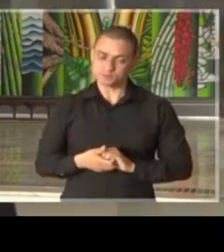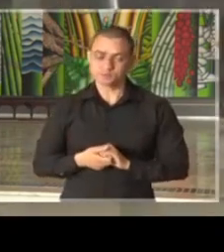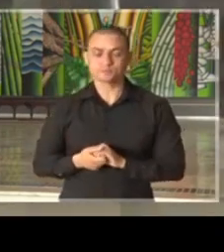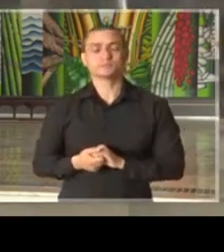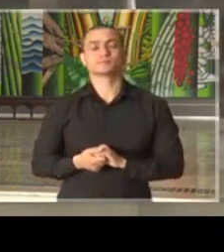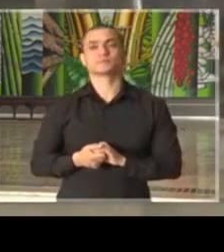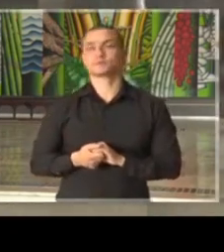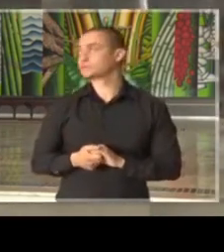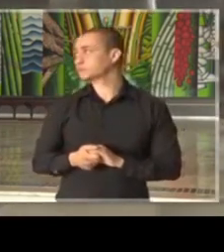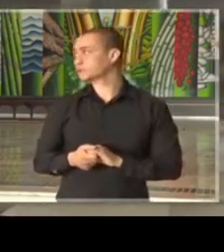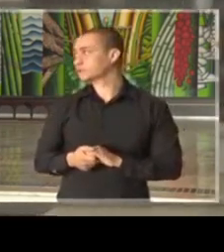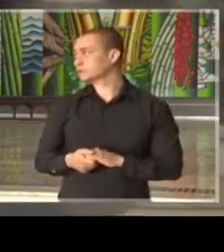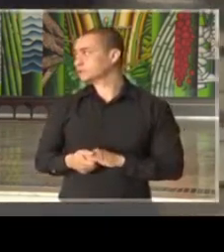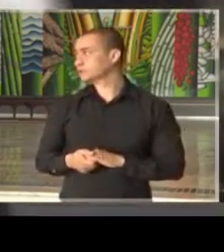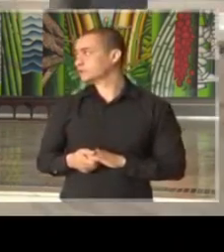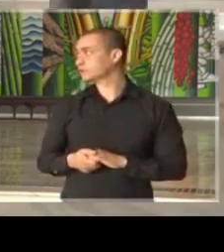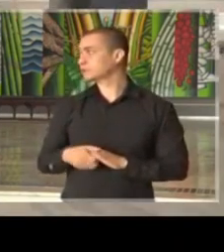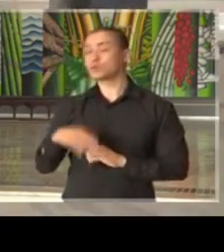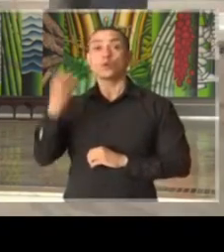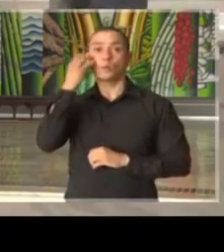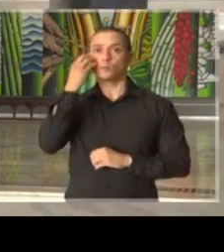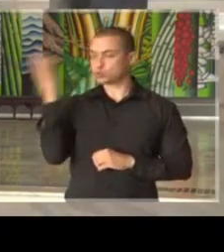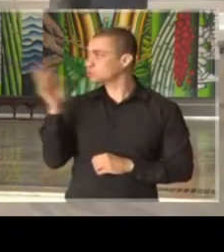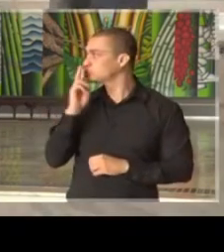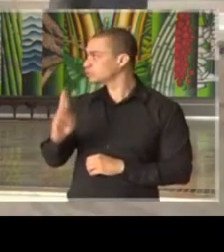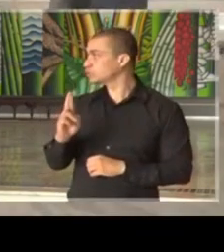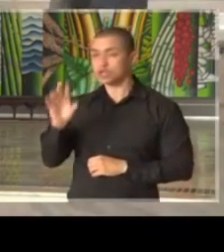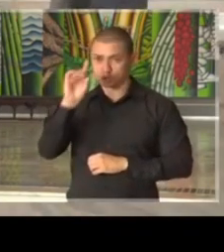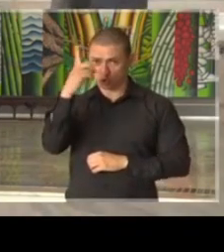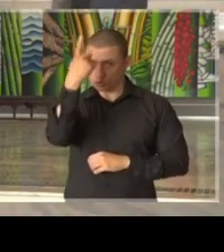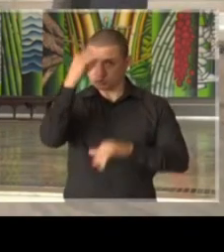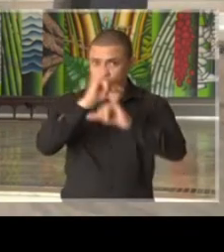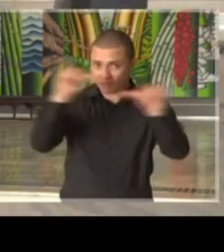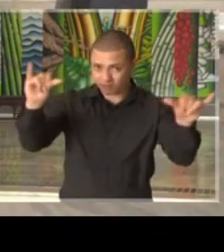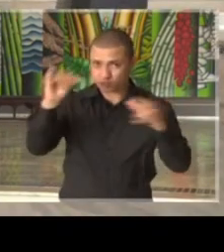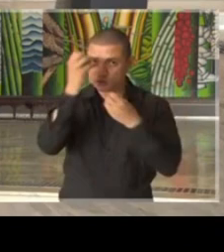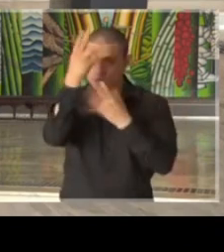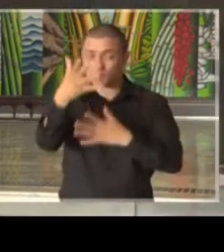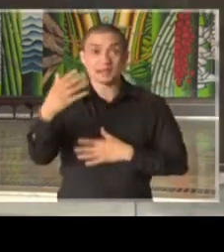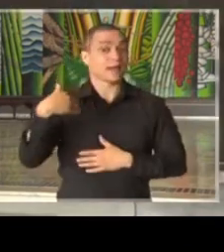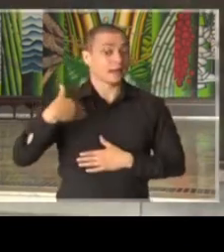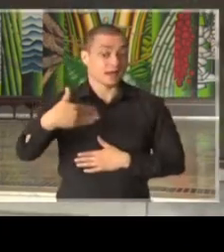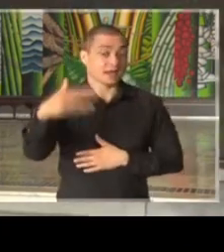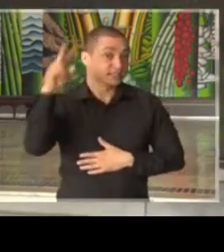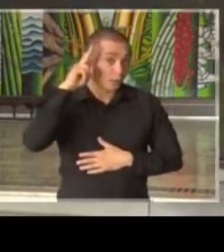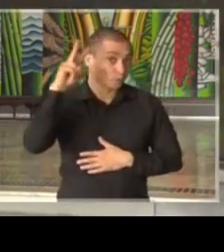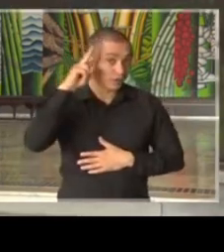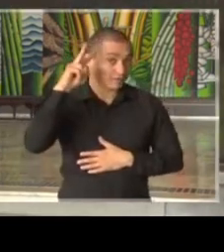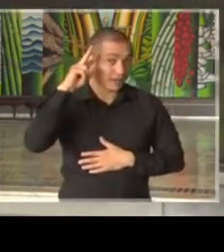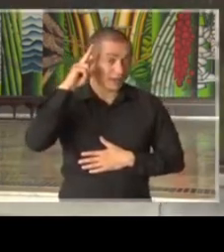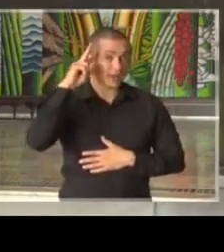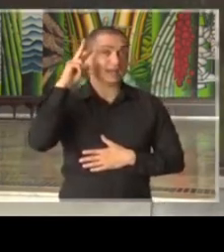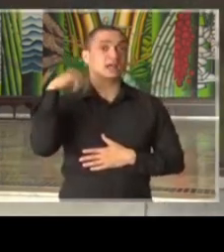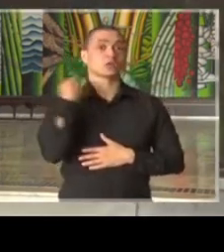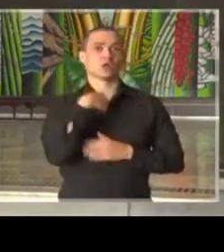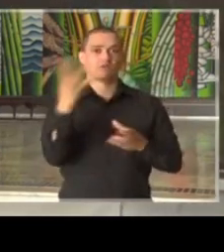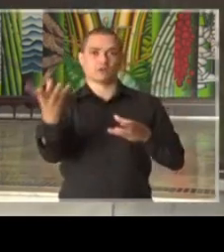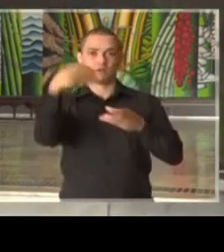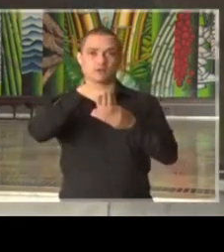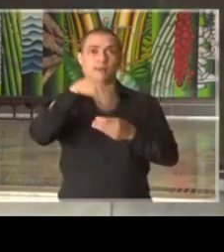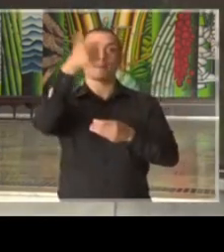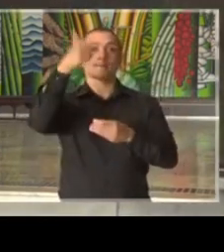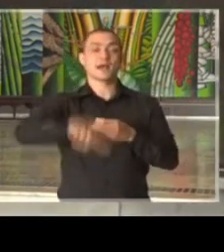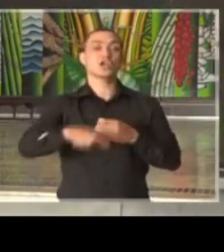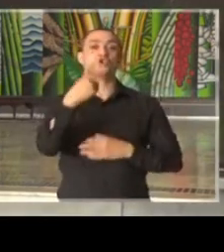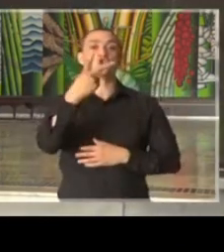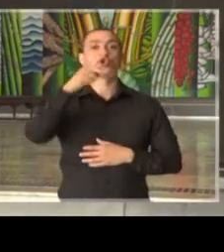Tudo bem. Bruno Covas. Não, só dar um informe a partir de segunda-feira, nós estamos também incorporando mais 2